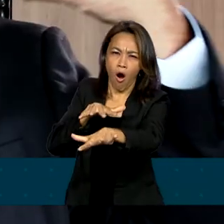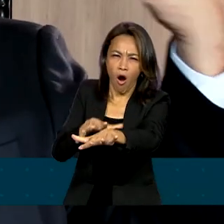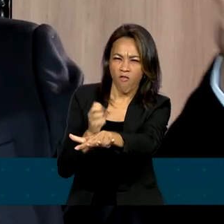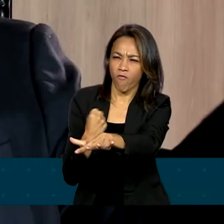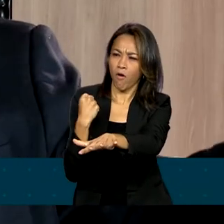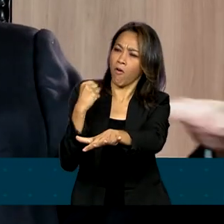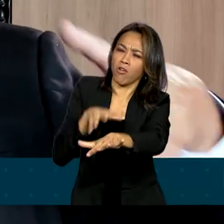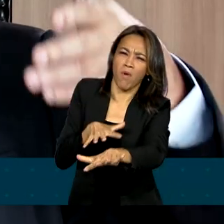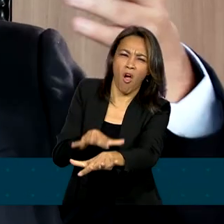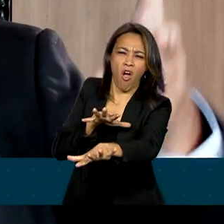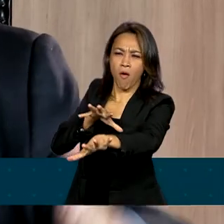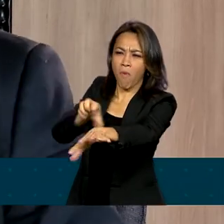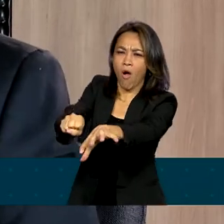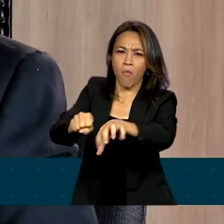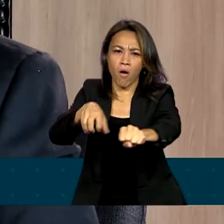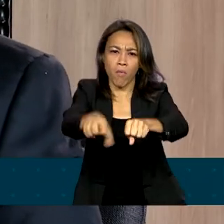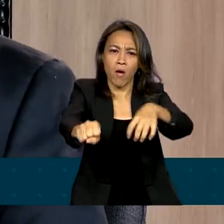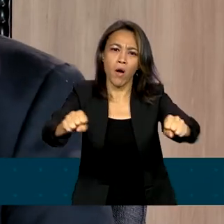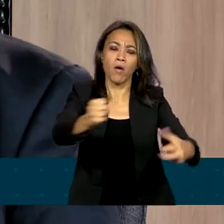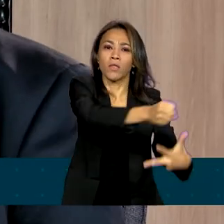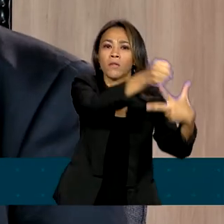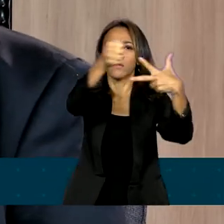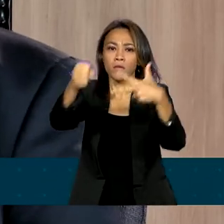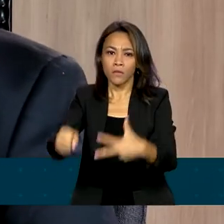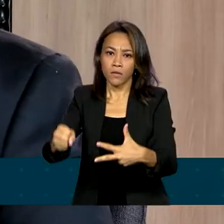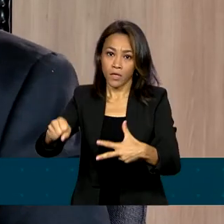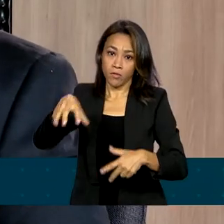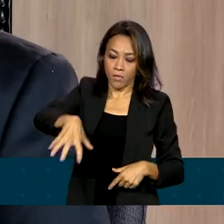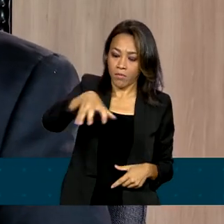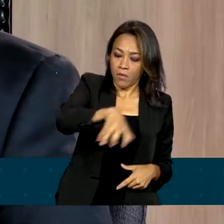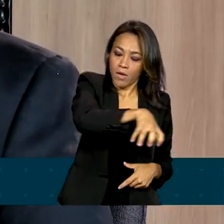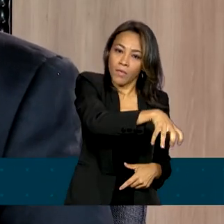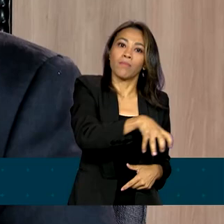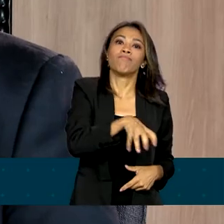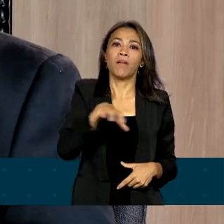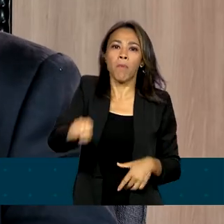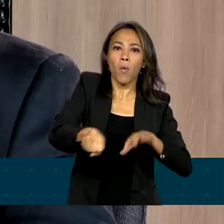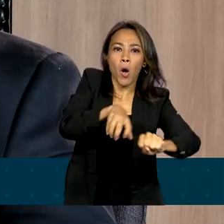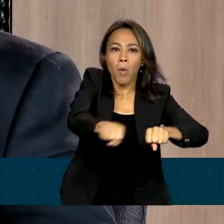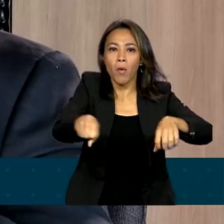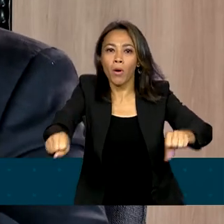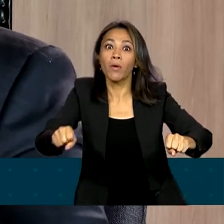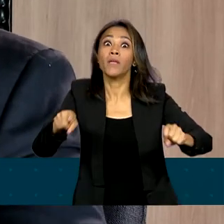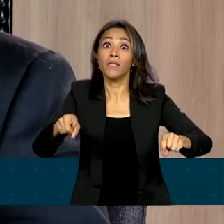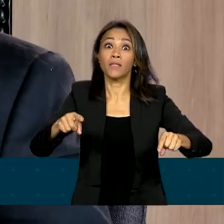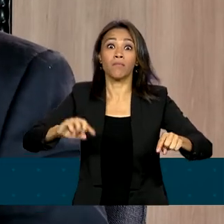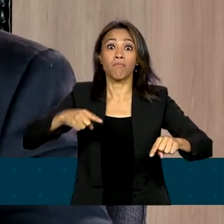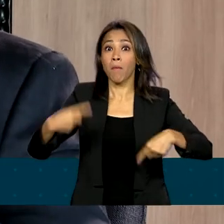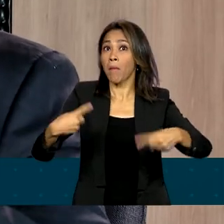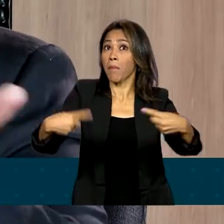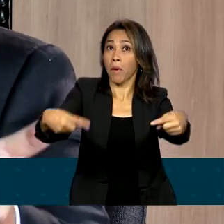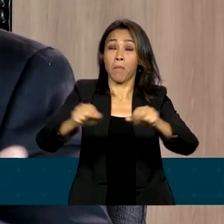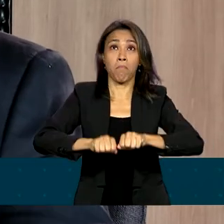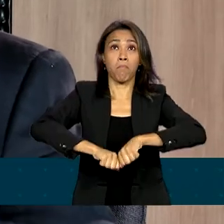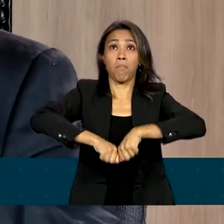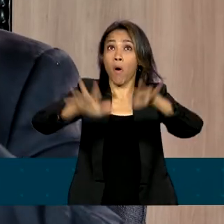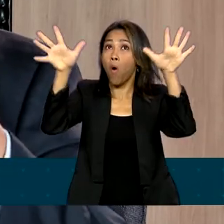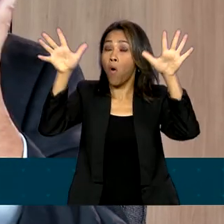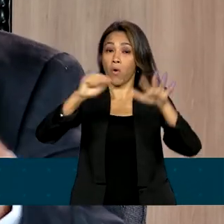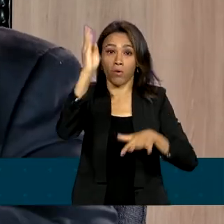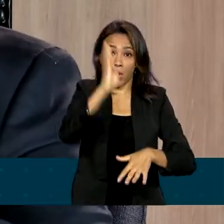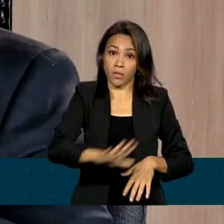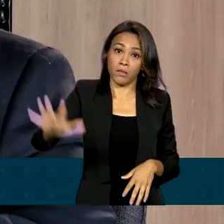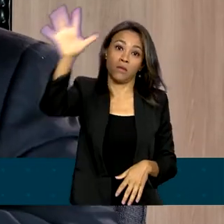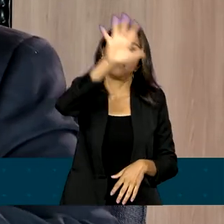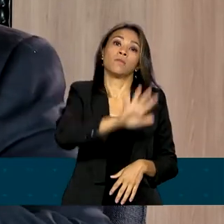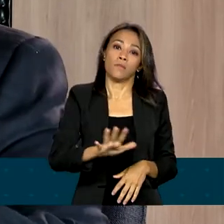de eles ocuparem a sede dos três poderes, haveria uma espécie de efeito dominó, um efeito cascata, que